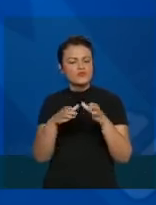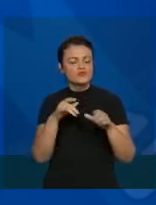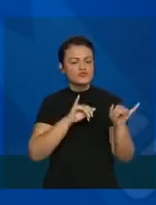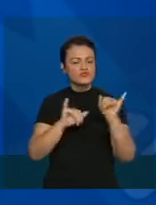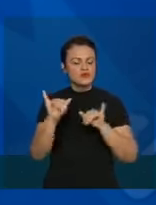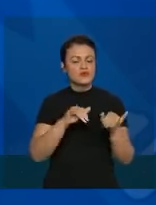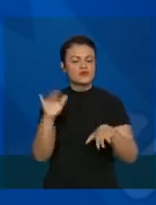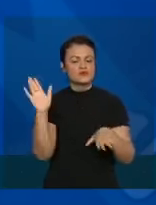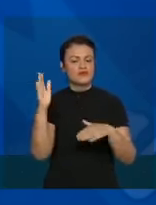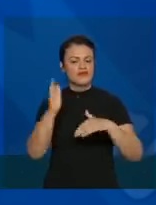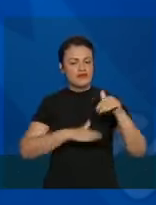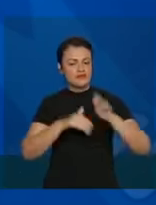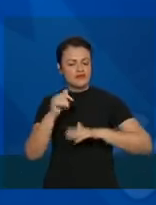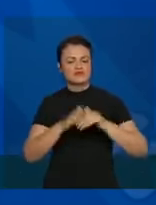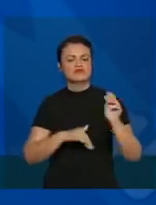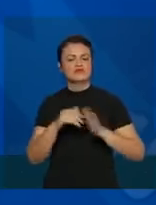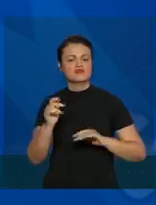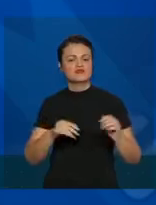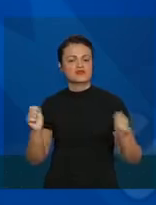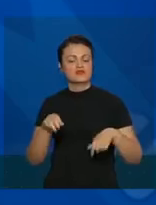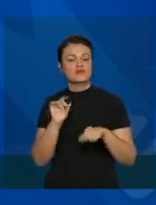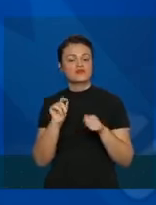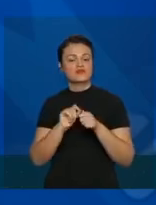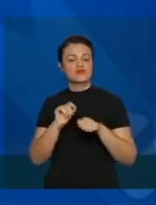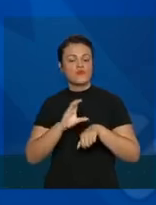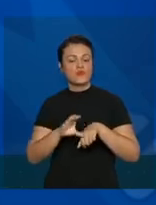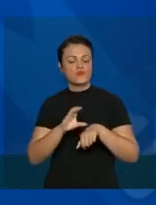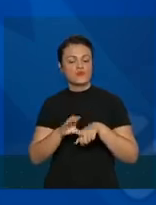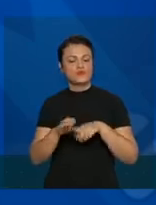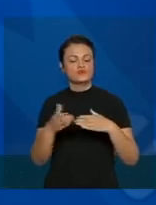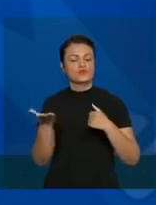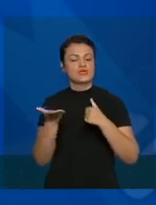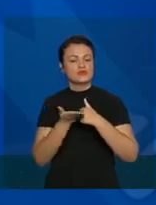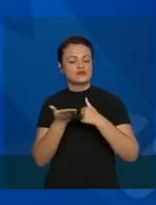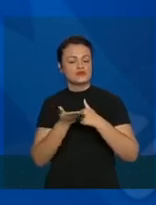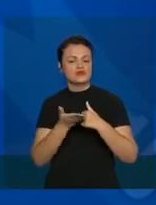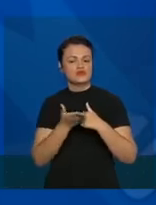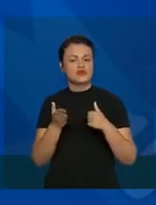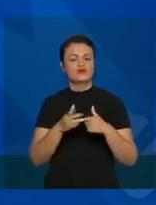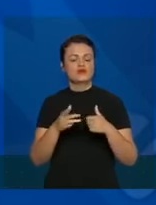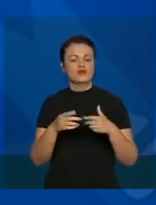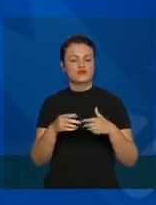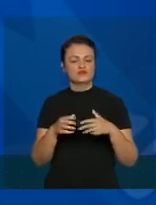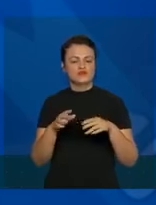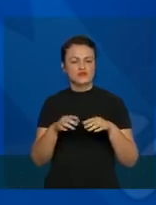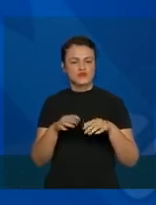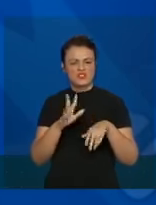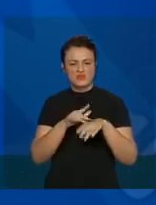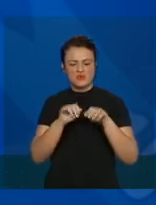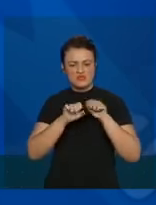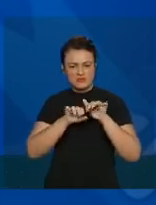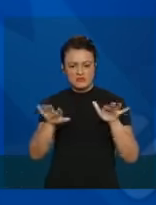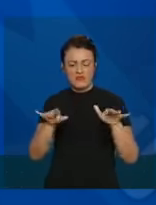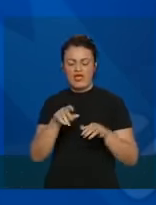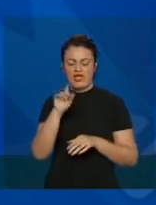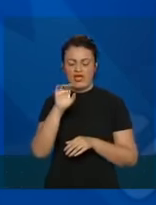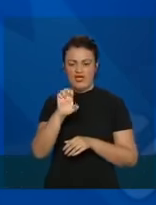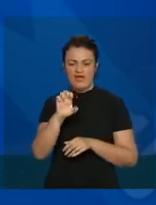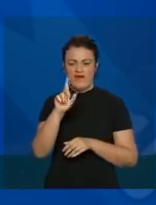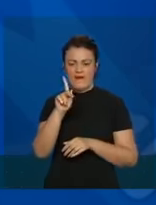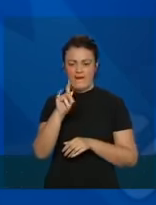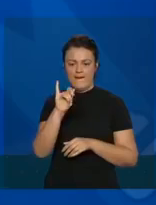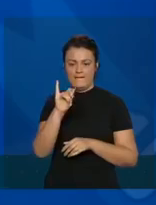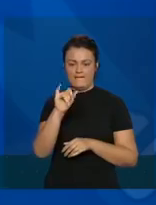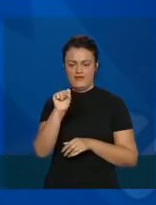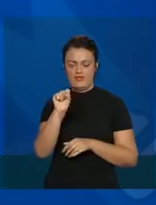capacitação, criando o curso intermediário do Programa de Epidemiologia de Campo, o EPSUS, que é uma